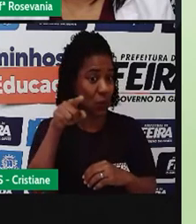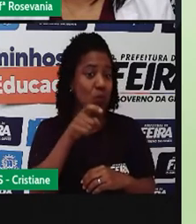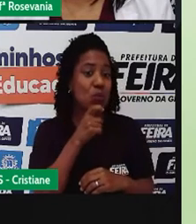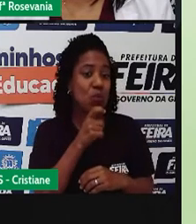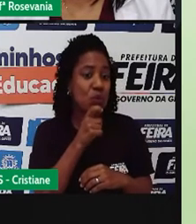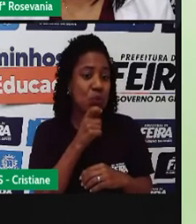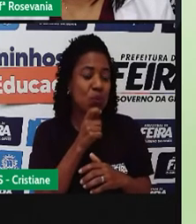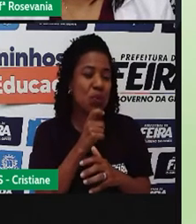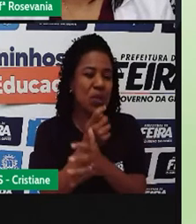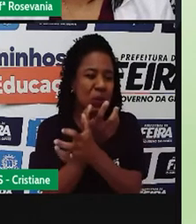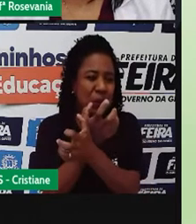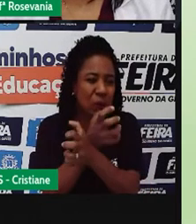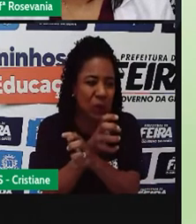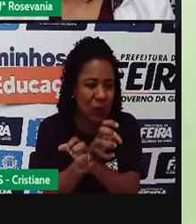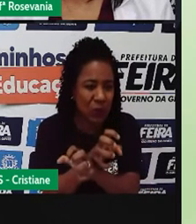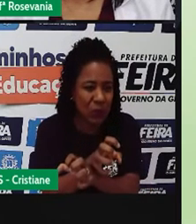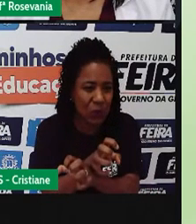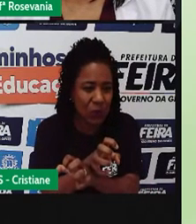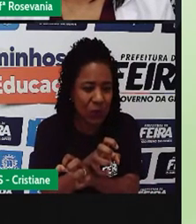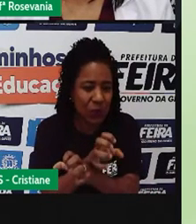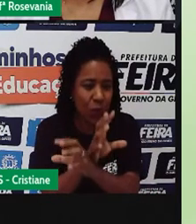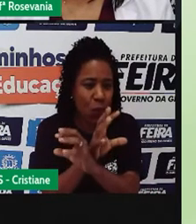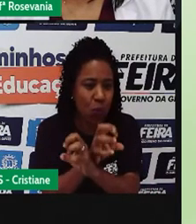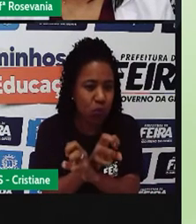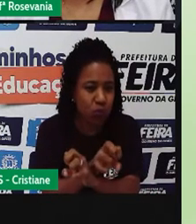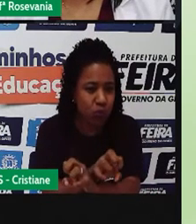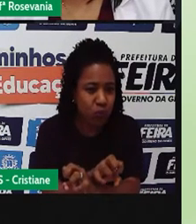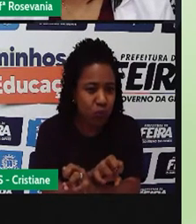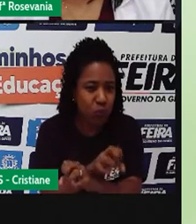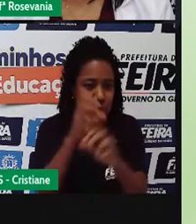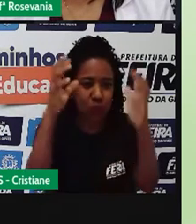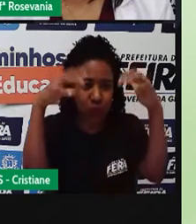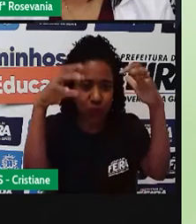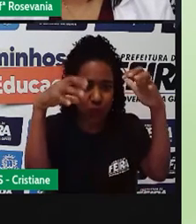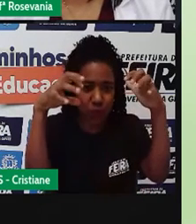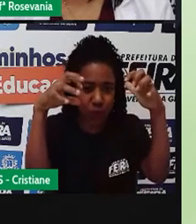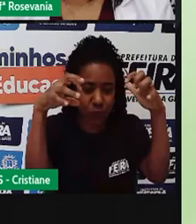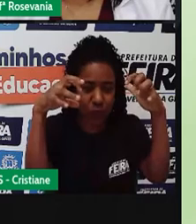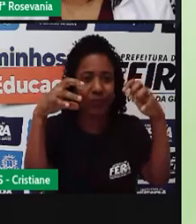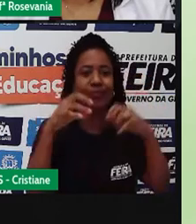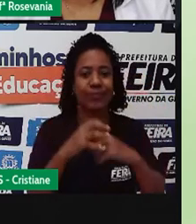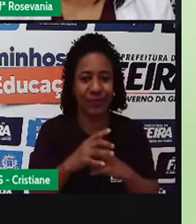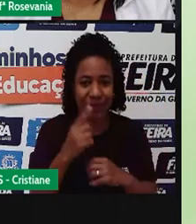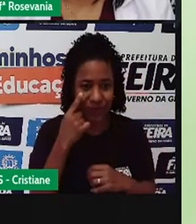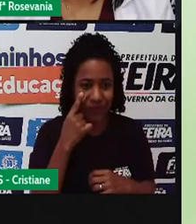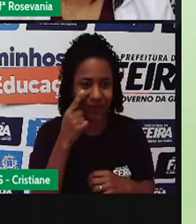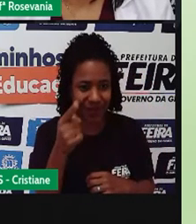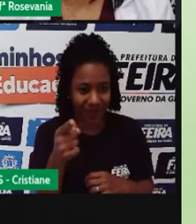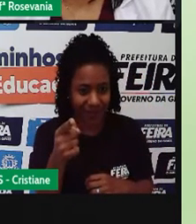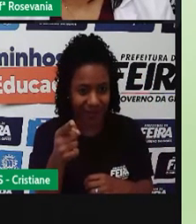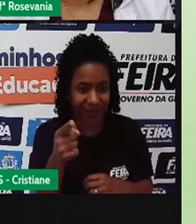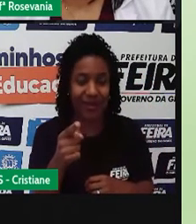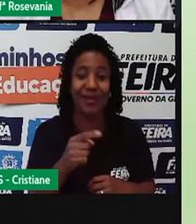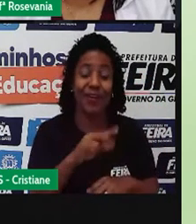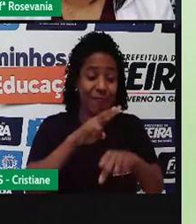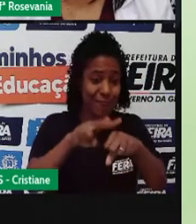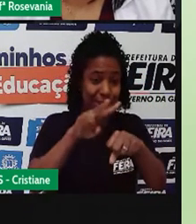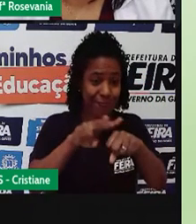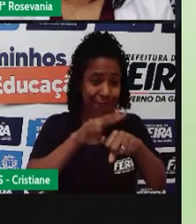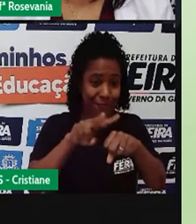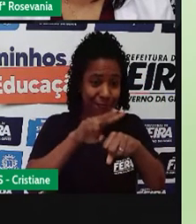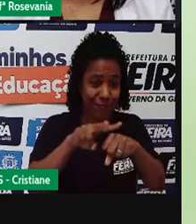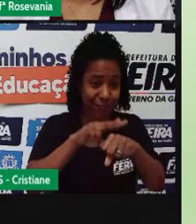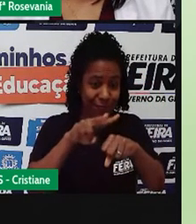vocês podem observar, né, quando está no período mais chuvoso, fica verdinho, quando vai chegando no período mais seco, dá aquela